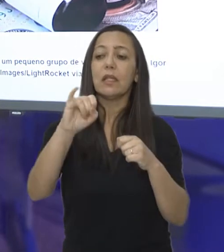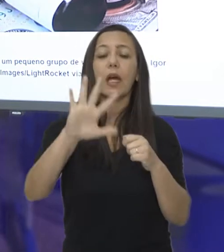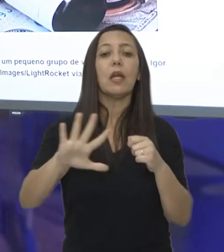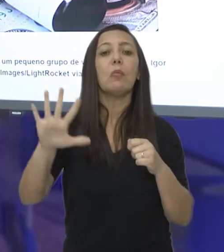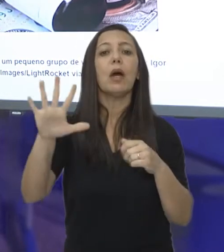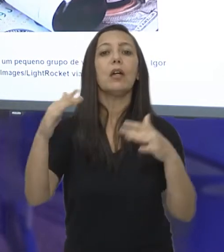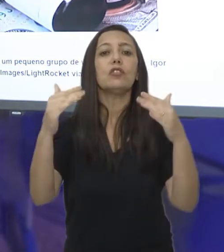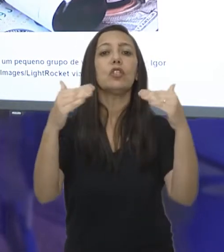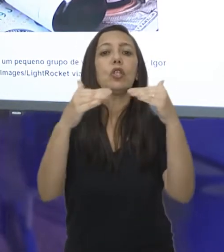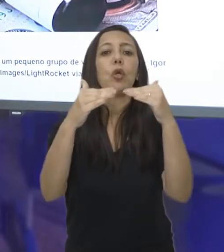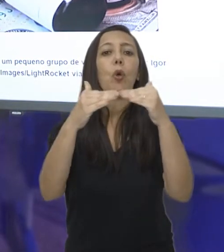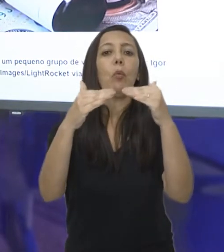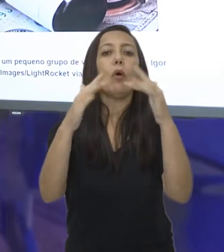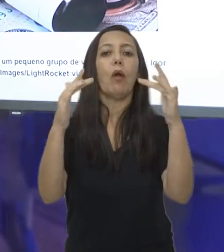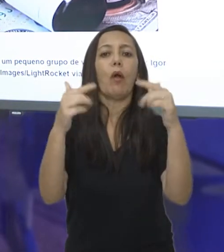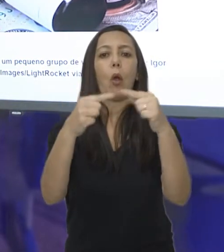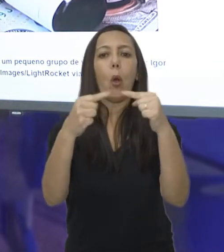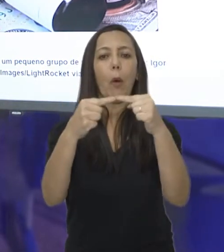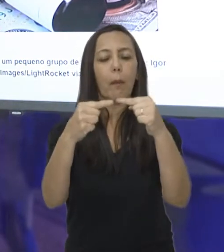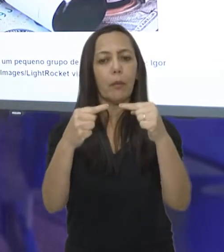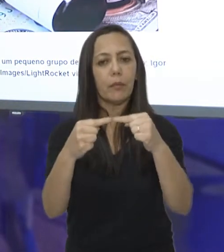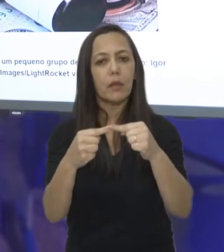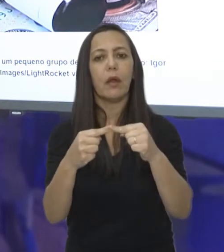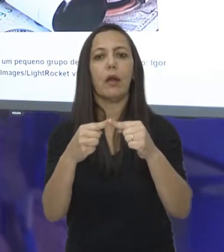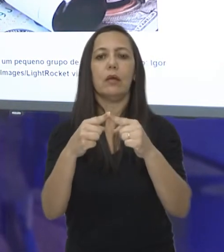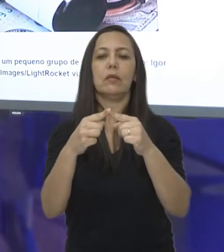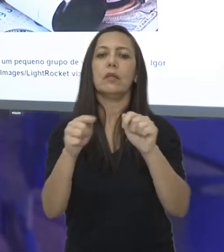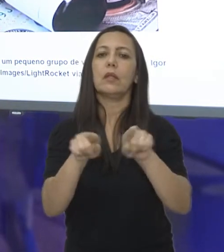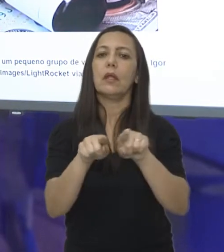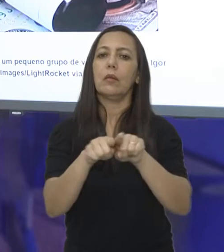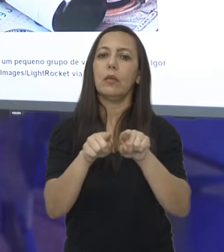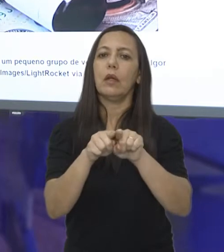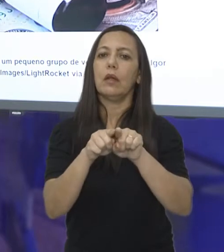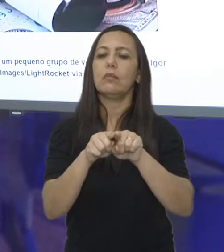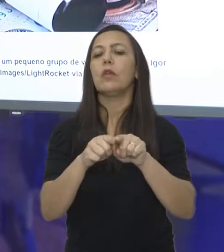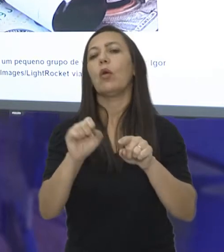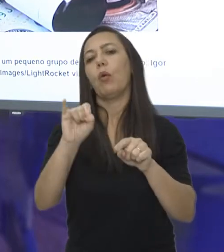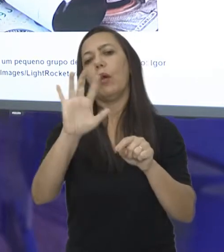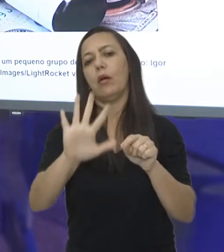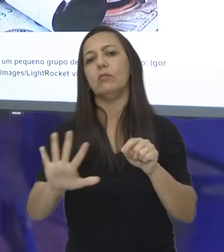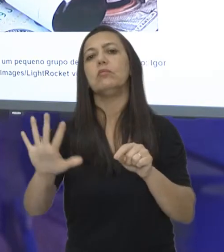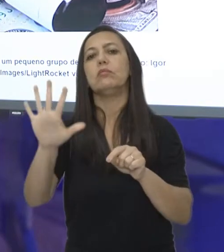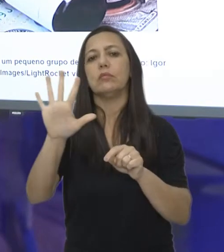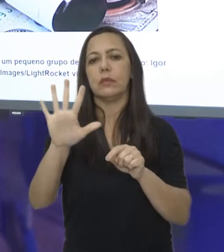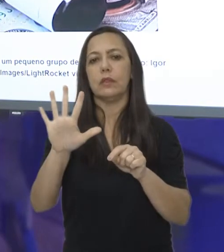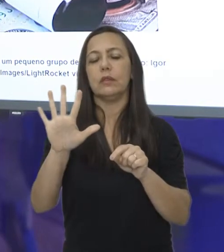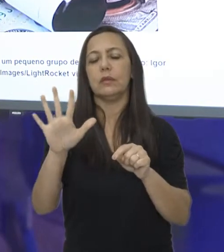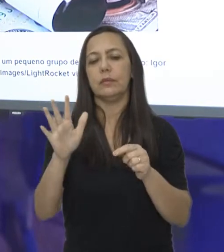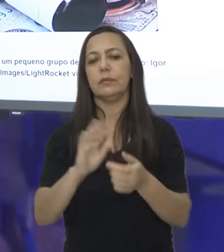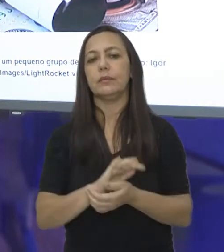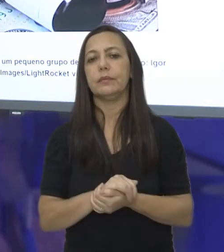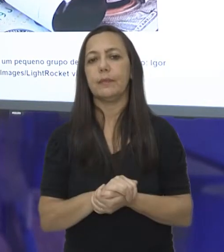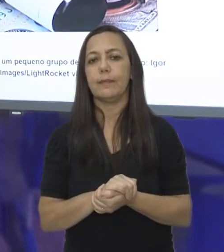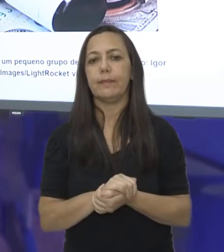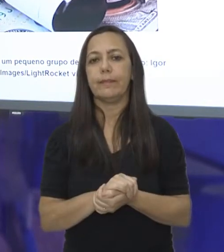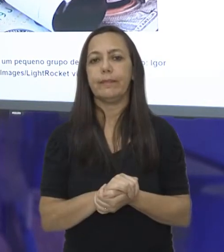do título, do subtítulo e dos outros componentes que contêm o gênero notícia.